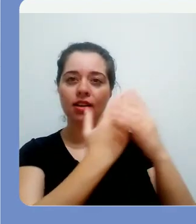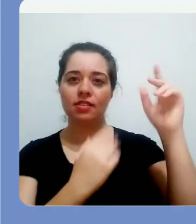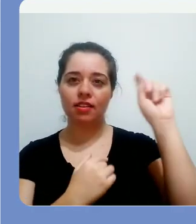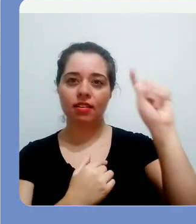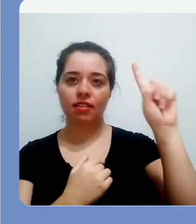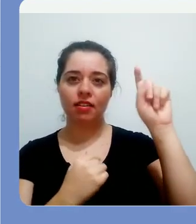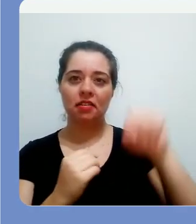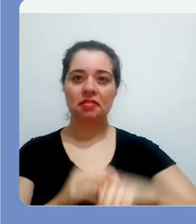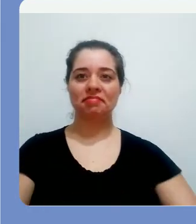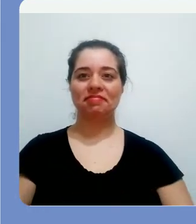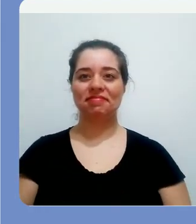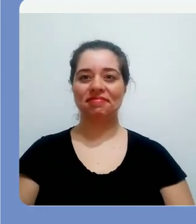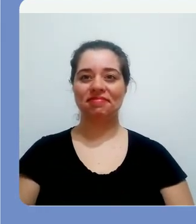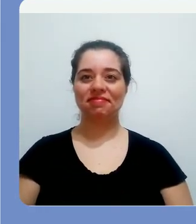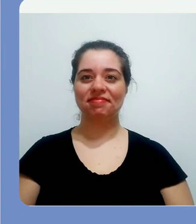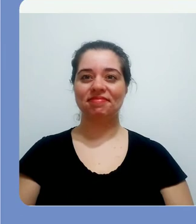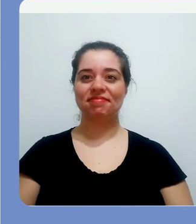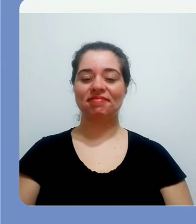sua pasta